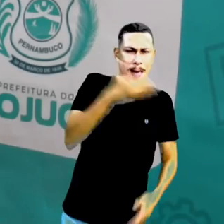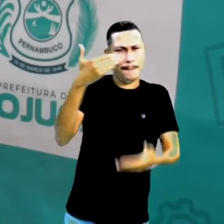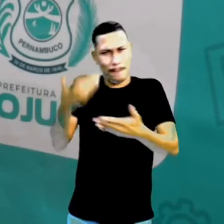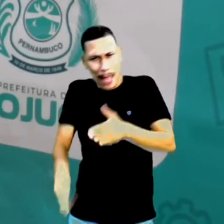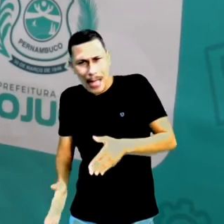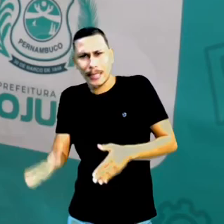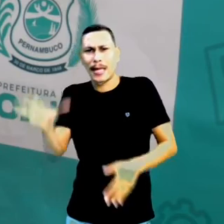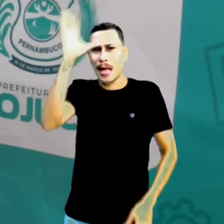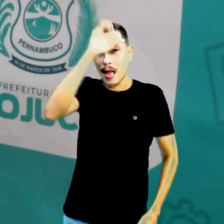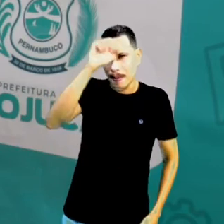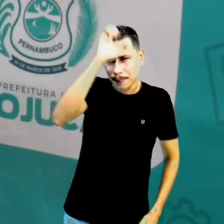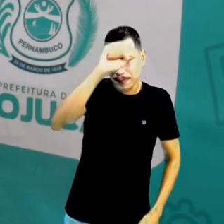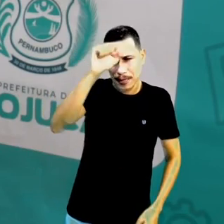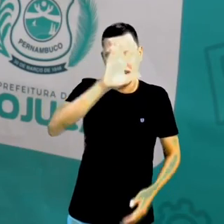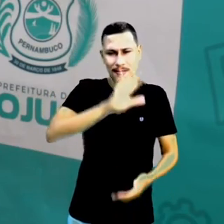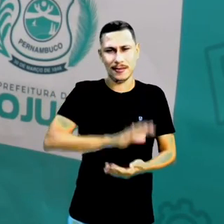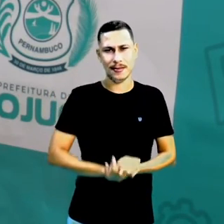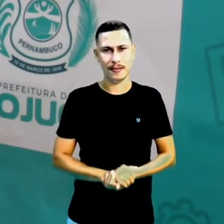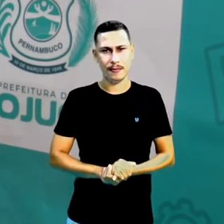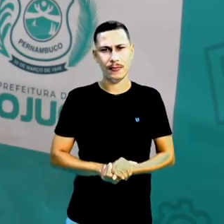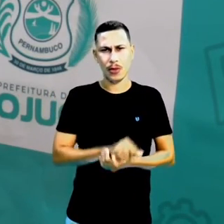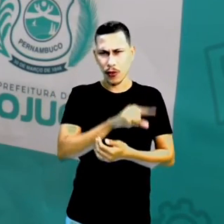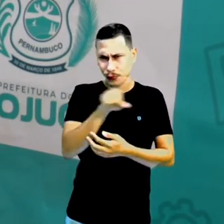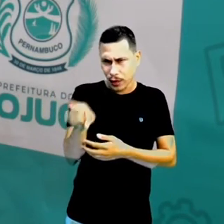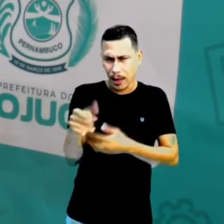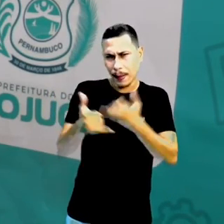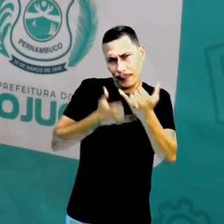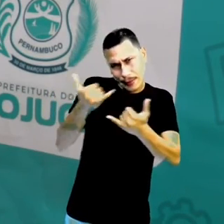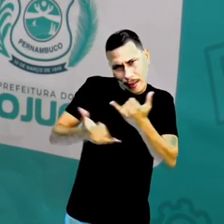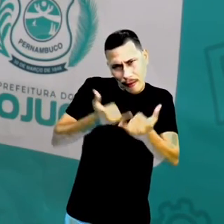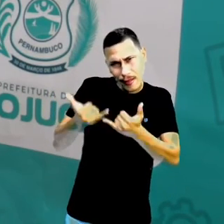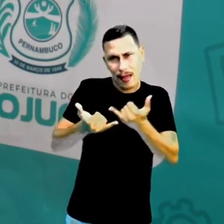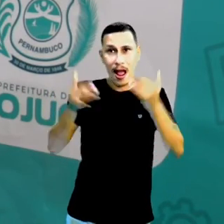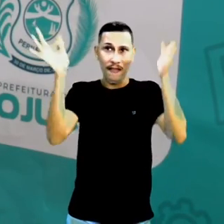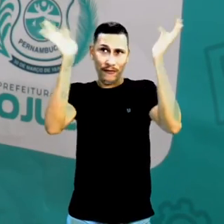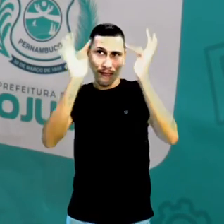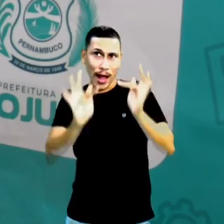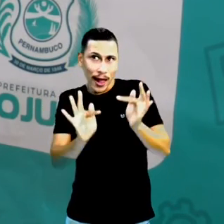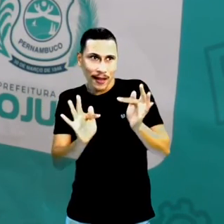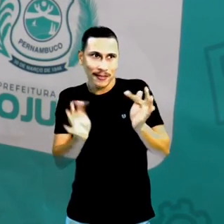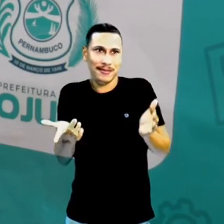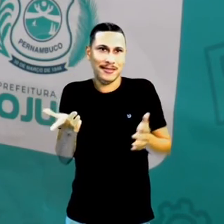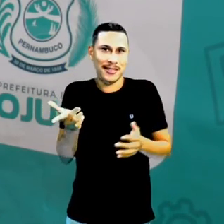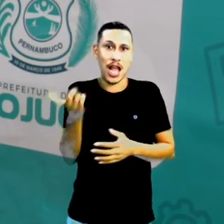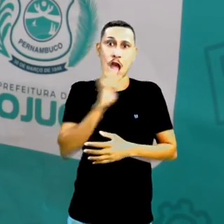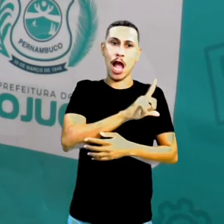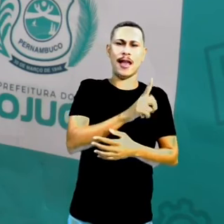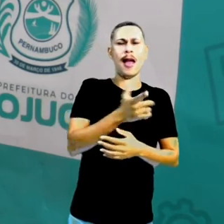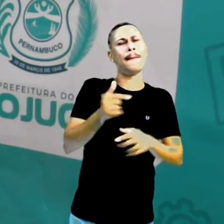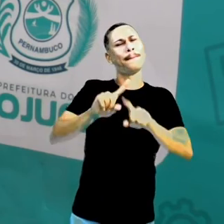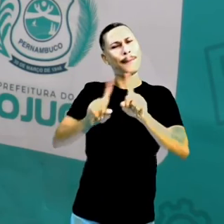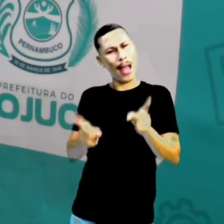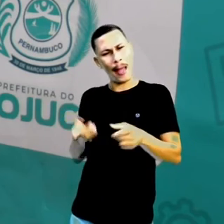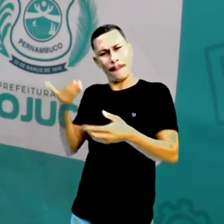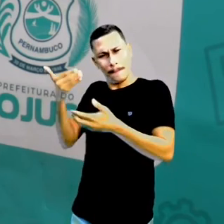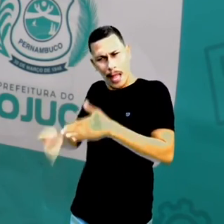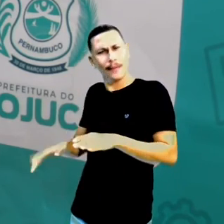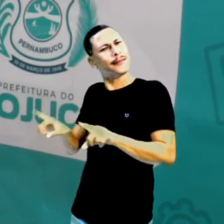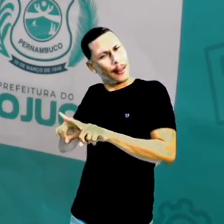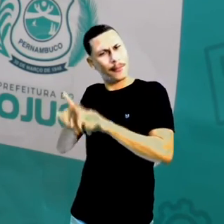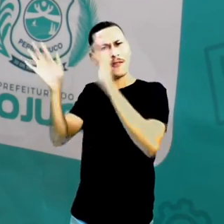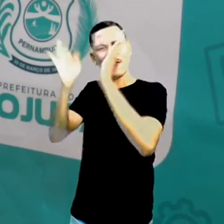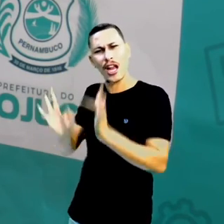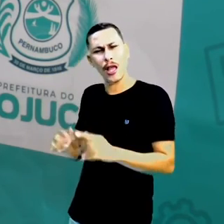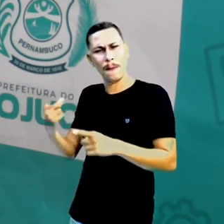tiver numa brincadeira E você ganhar Você vai ficar feliz, não é isso? E se perder Também fique feliz Porque o importante